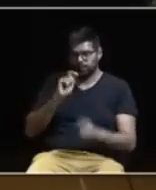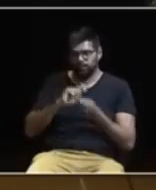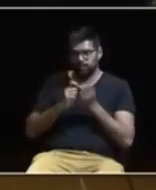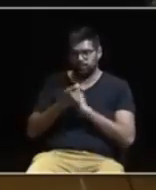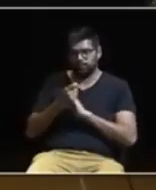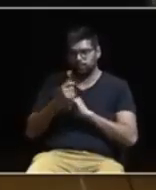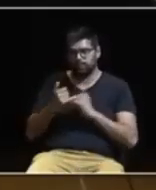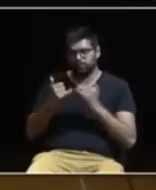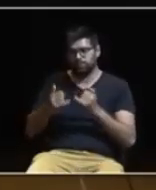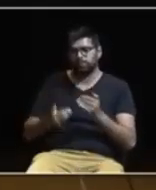alteração que faremos chegar à mesa.